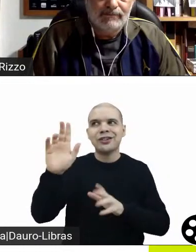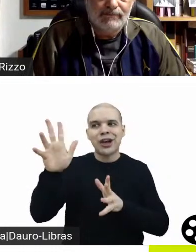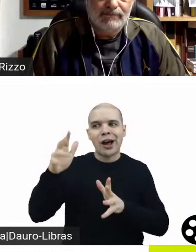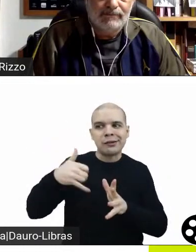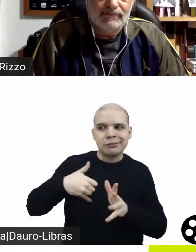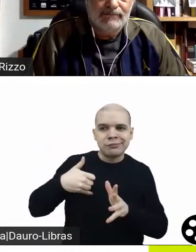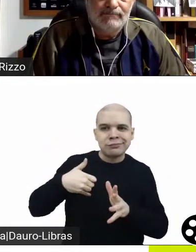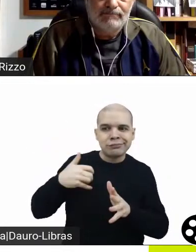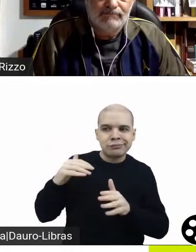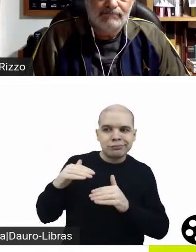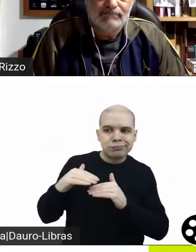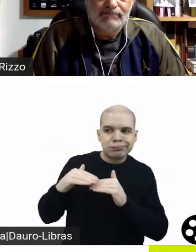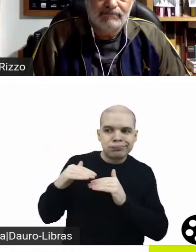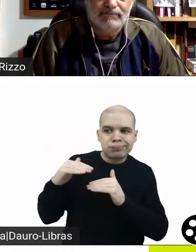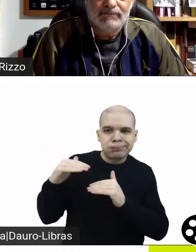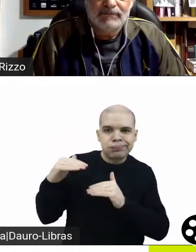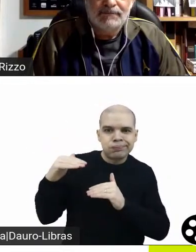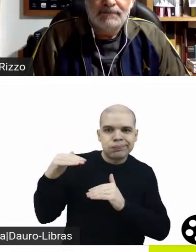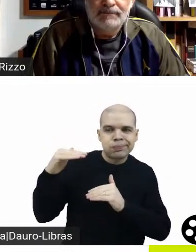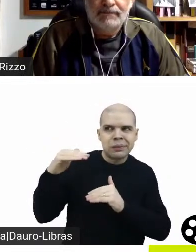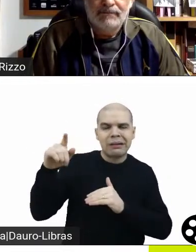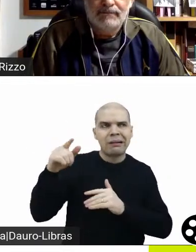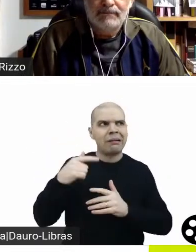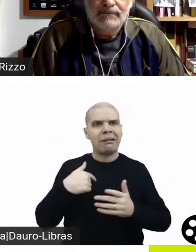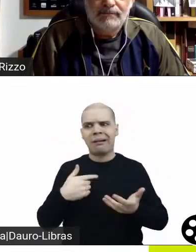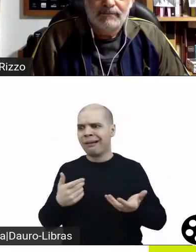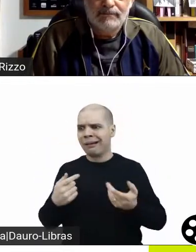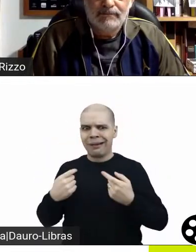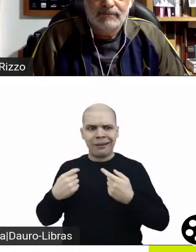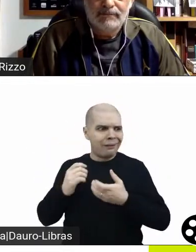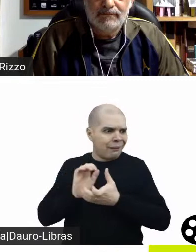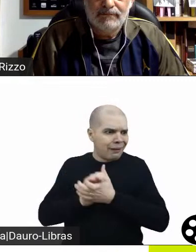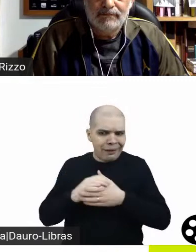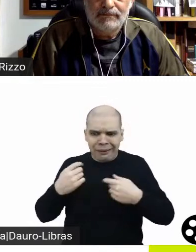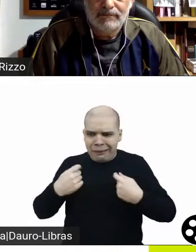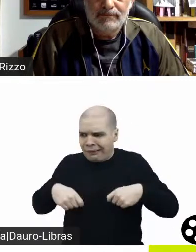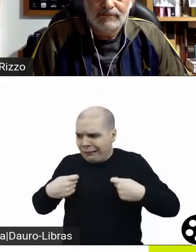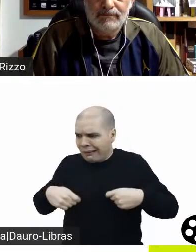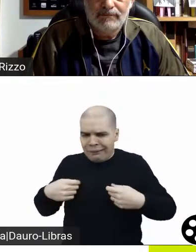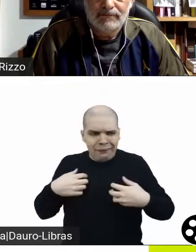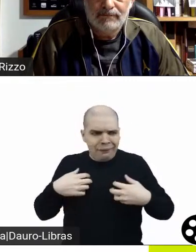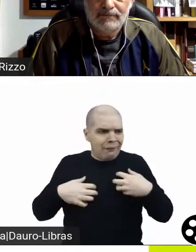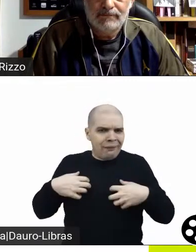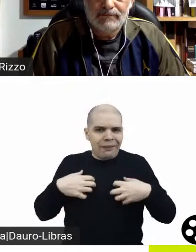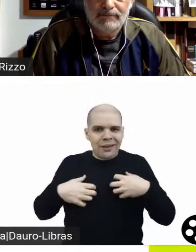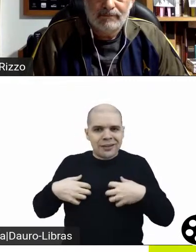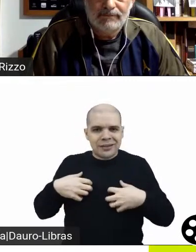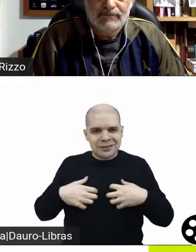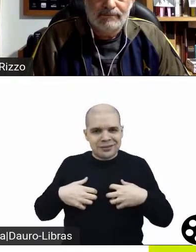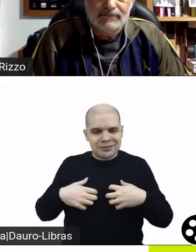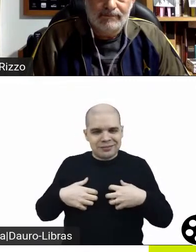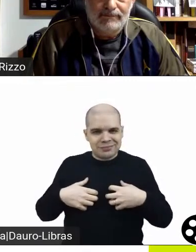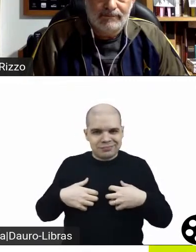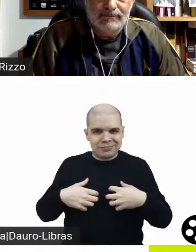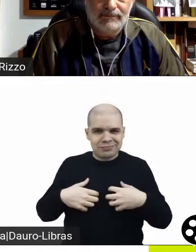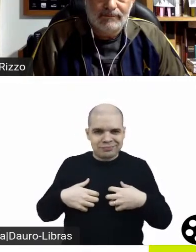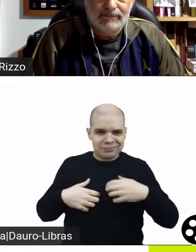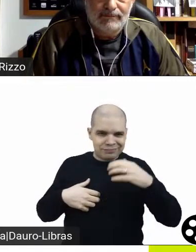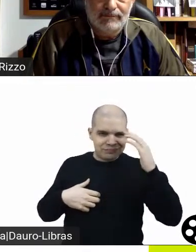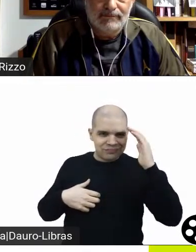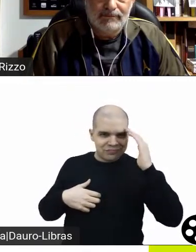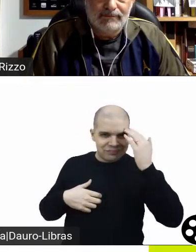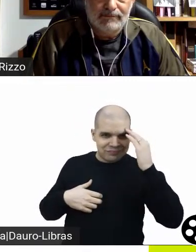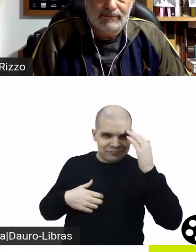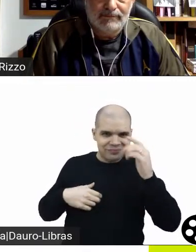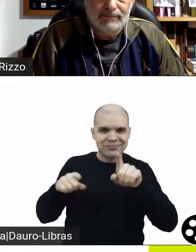filmes você tem esses desvios de moral. Já no Beck Blum, você já tem uma personagem que é mais uma anti-heroína do que uma heroína com traços